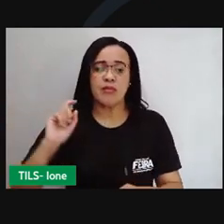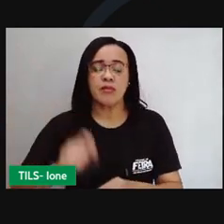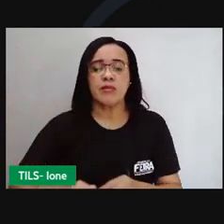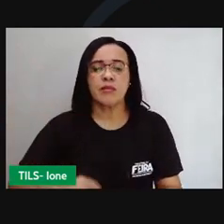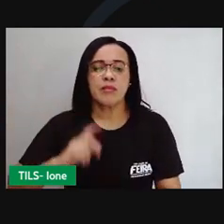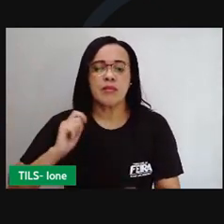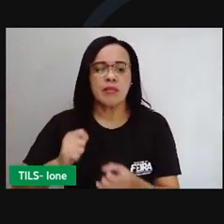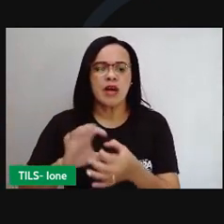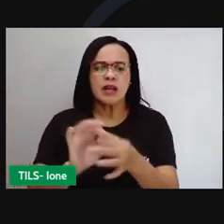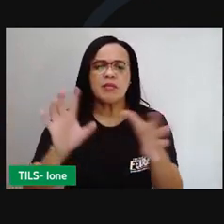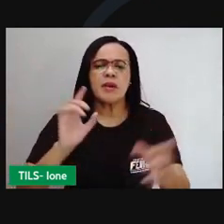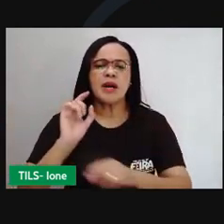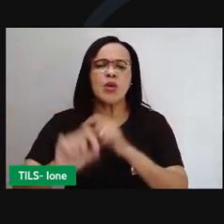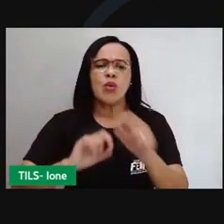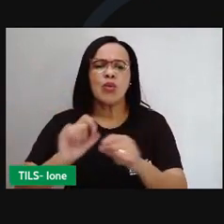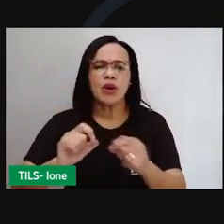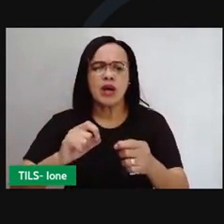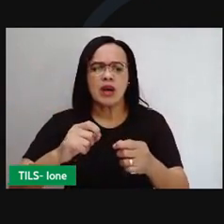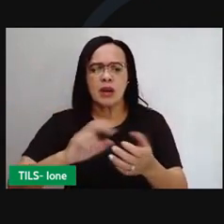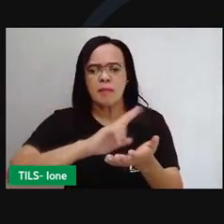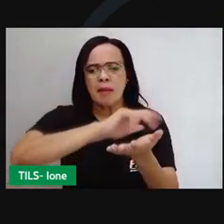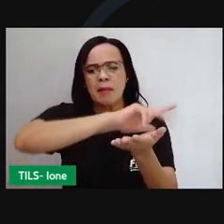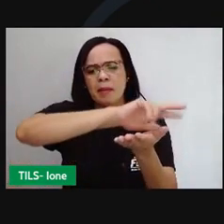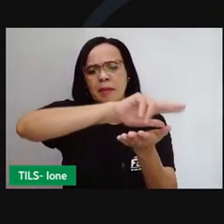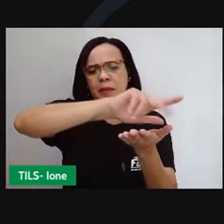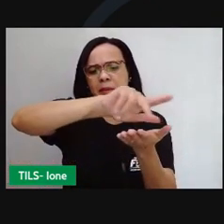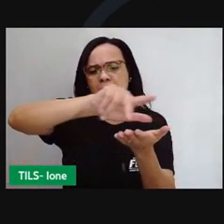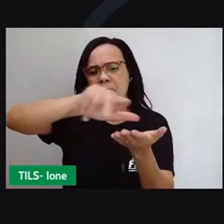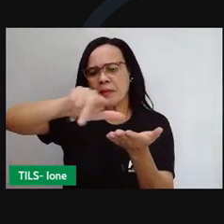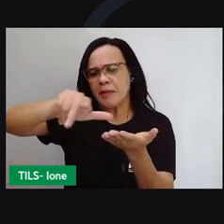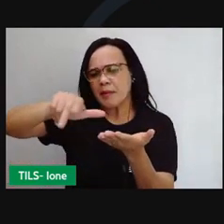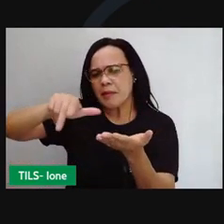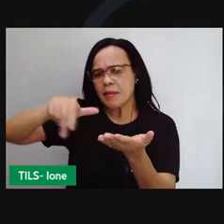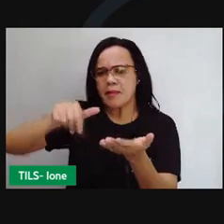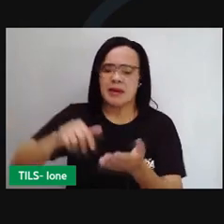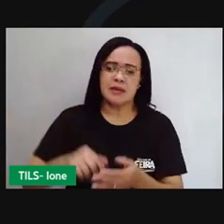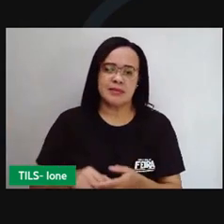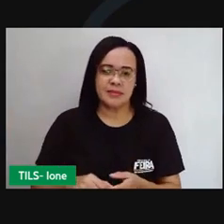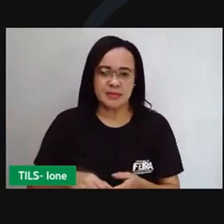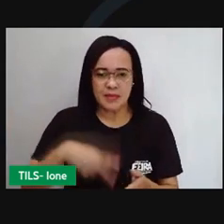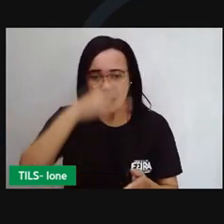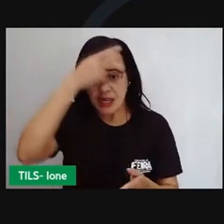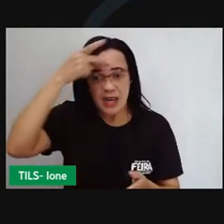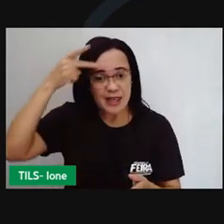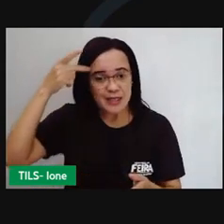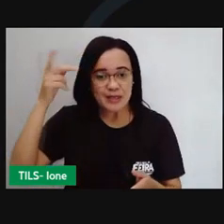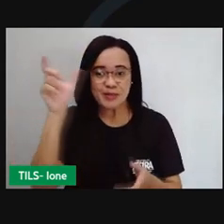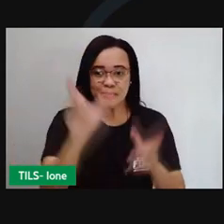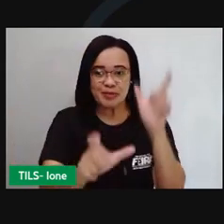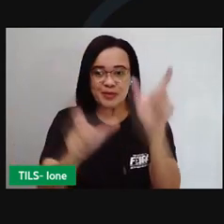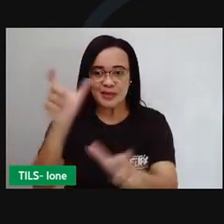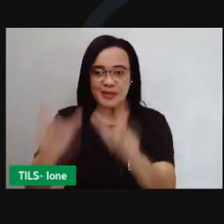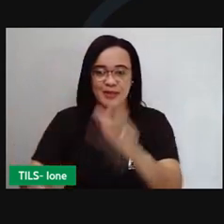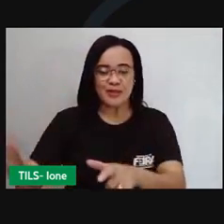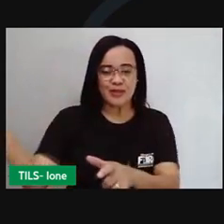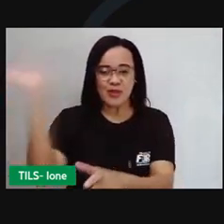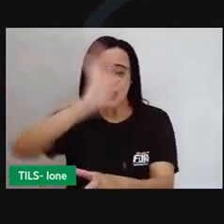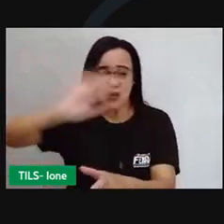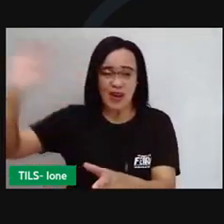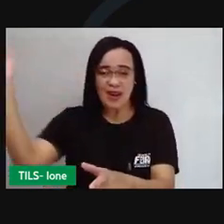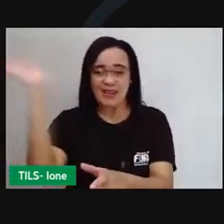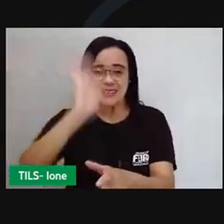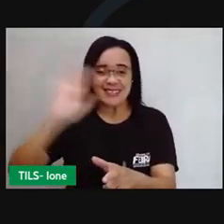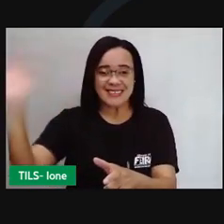seguros. Oh, não, meu filho! Oh, meu filho! Oh, meu Fica, fica, fica,